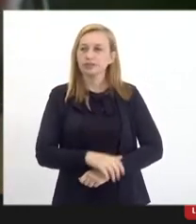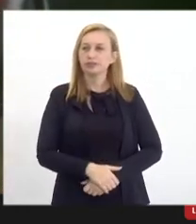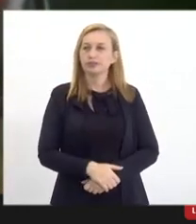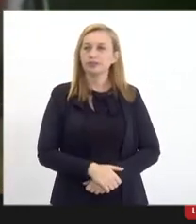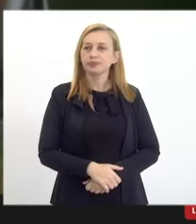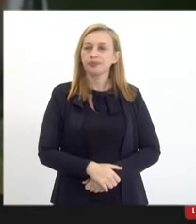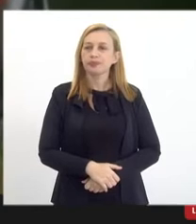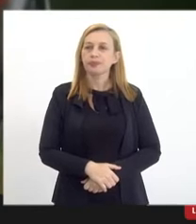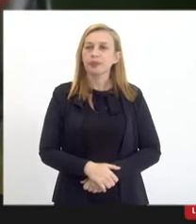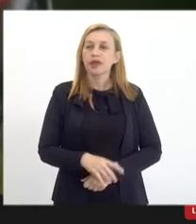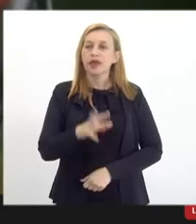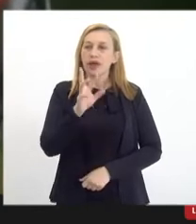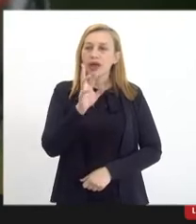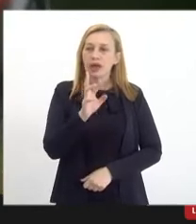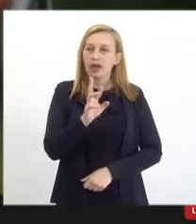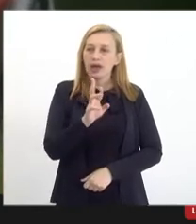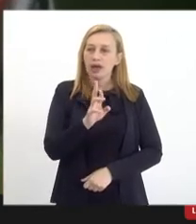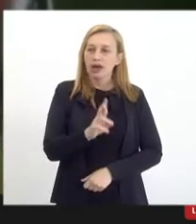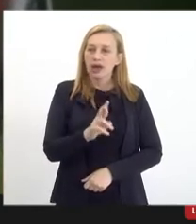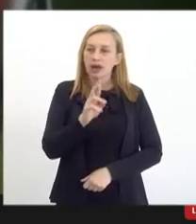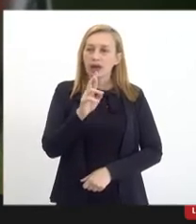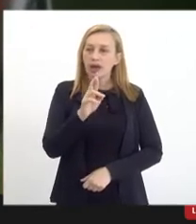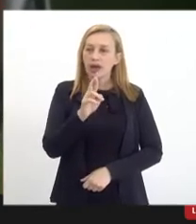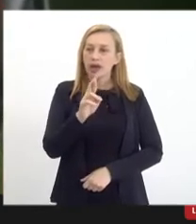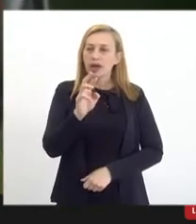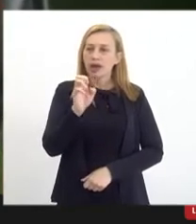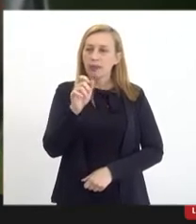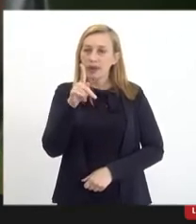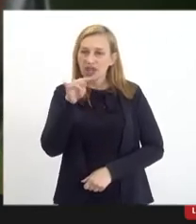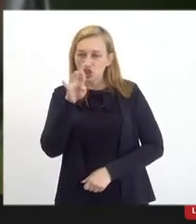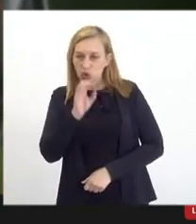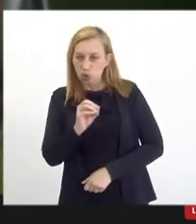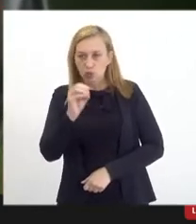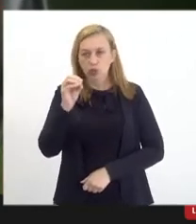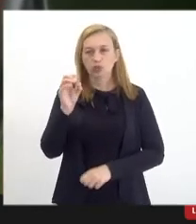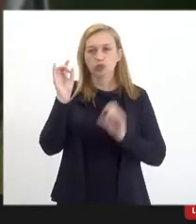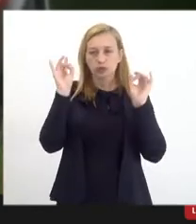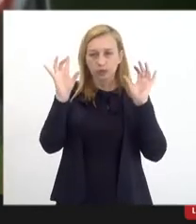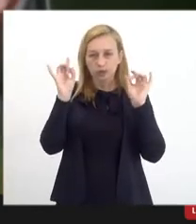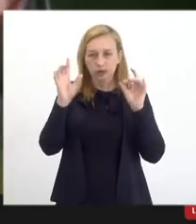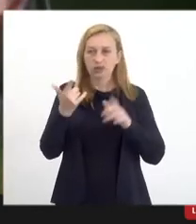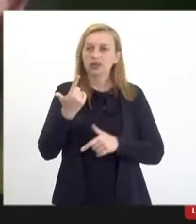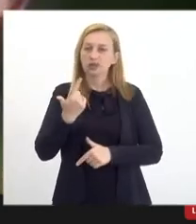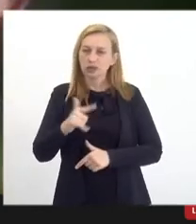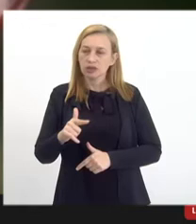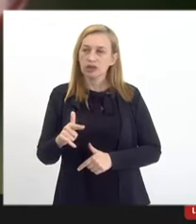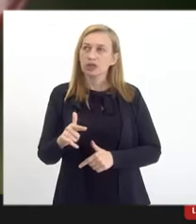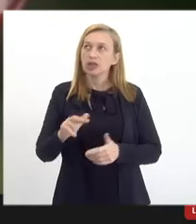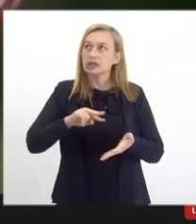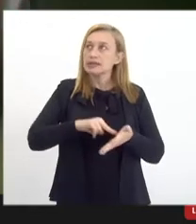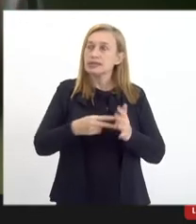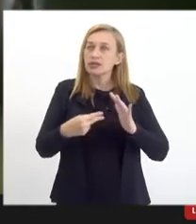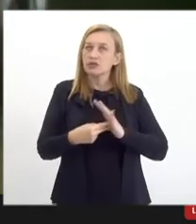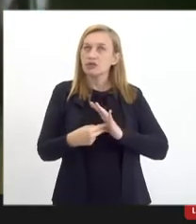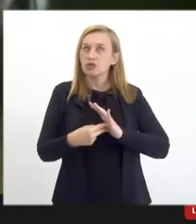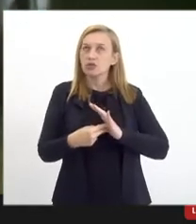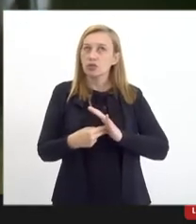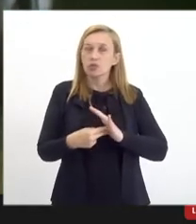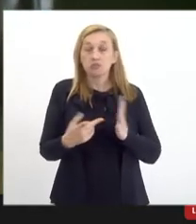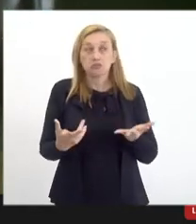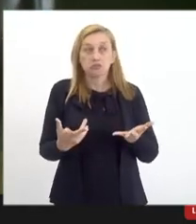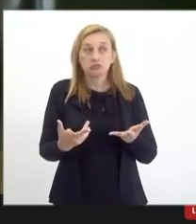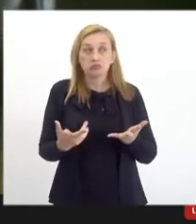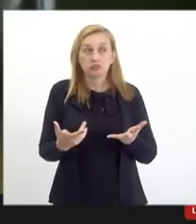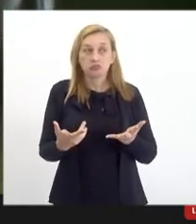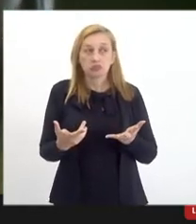Quanto ao repetro especificamente, também tem muita coisa de repetro que significou, vamos dizer assim,